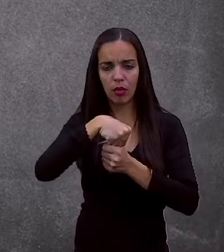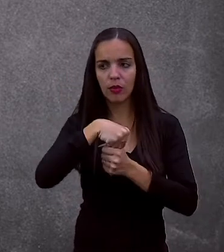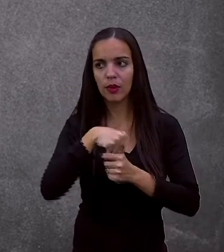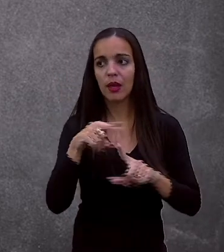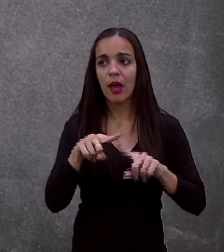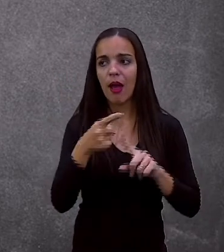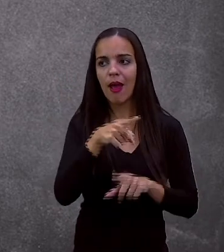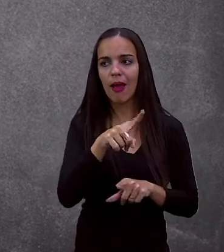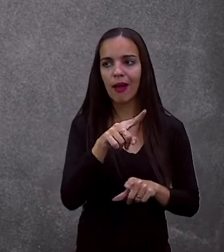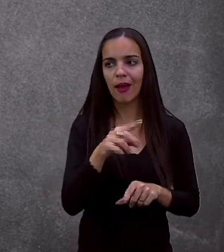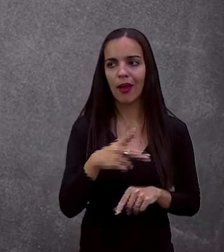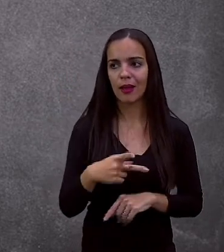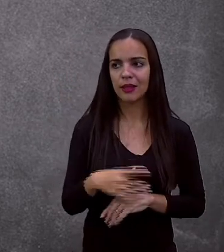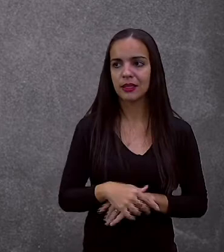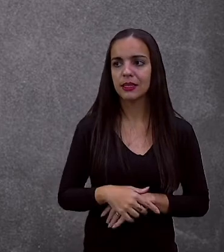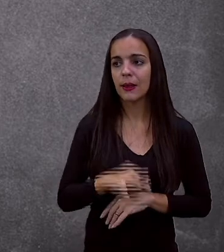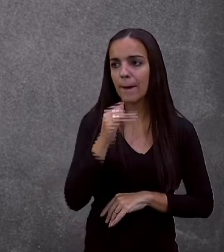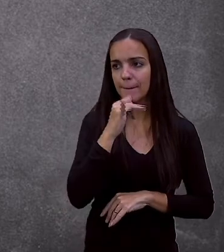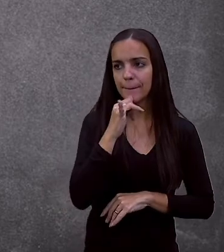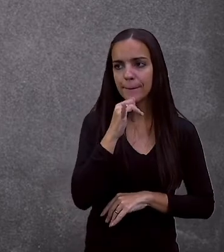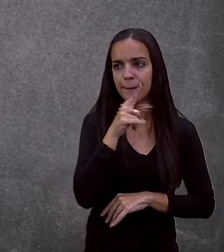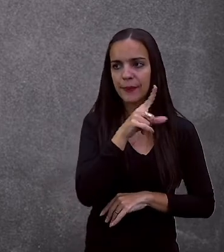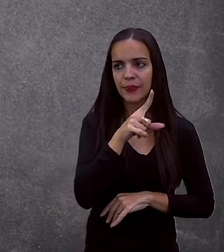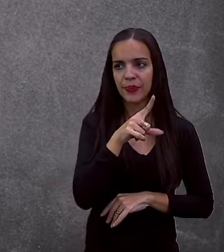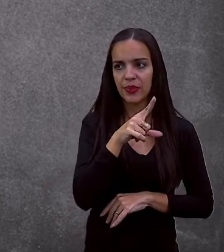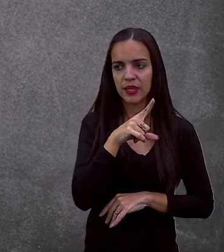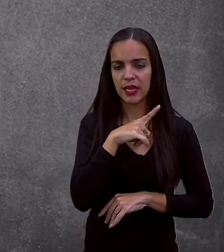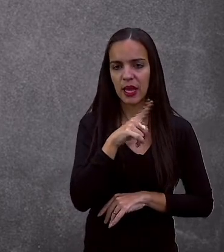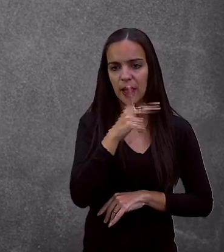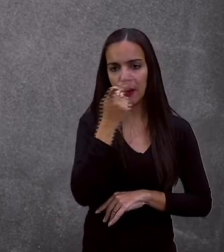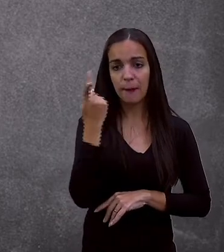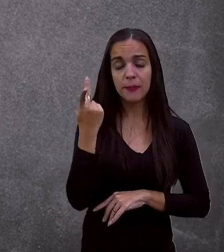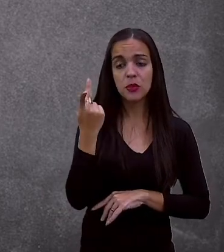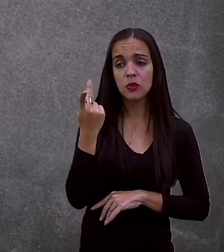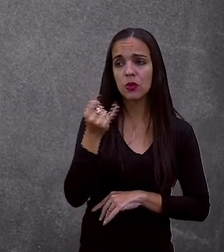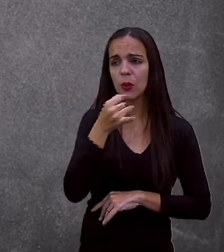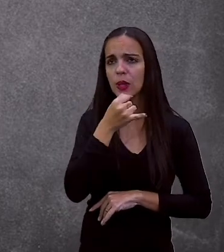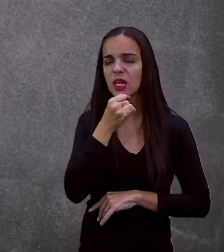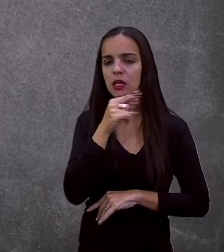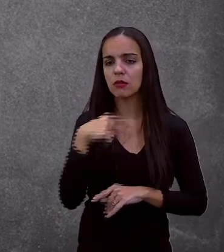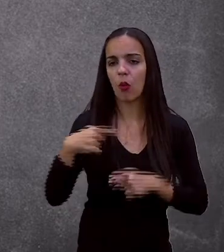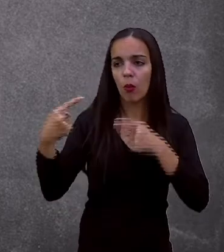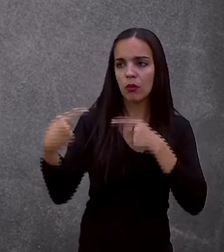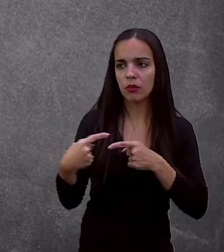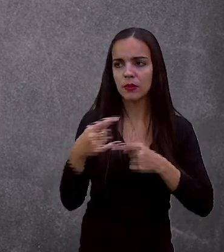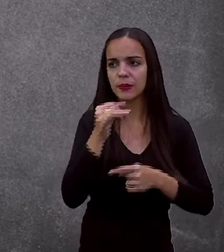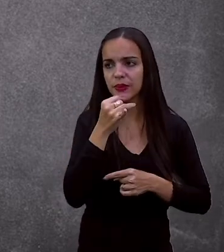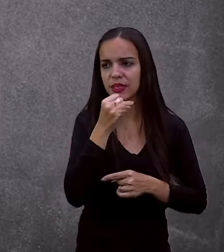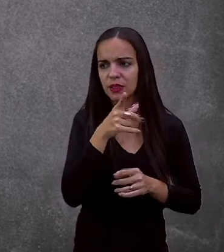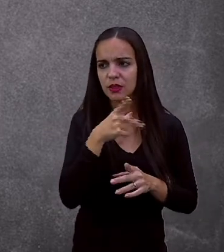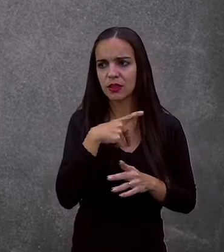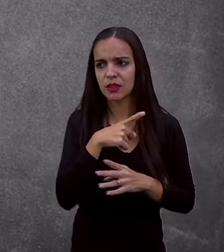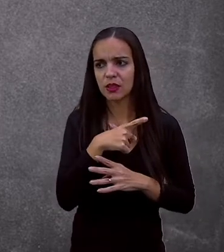O antagonista é aquele que se opõe ao protagonista. Então, o protagonista é como se fosse o bonzinho e o